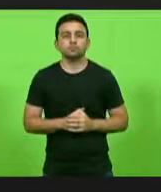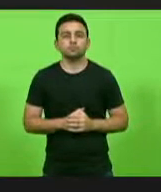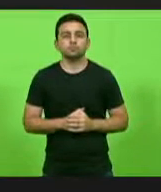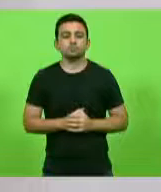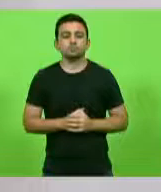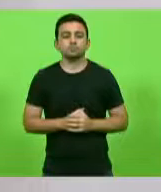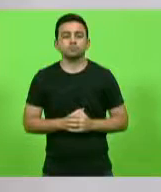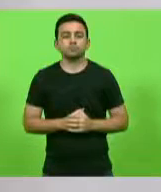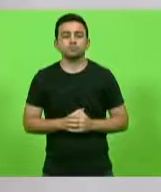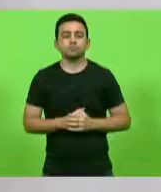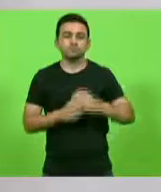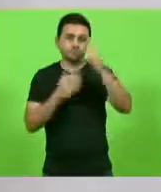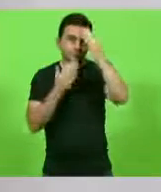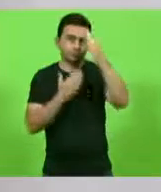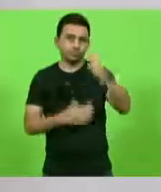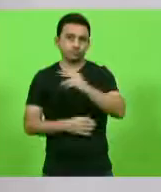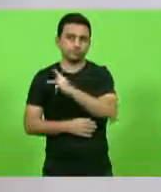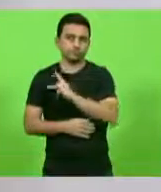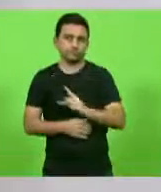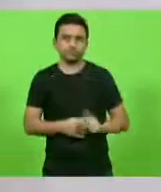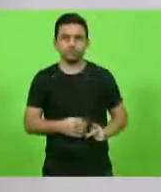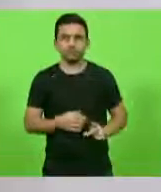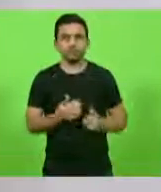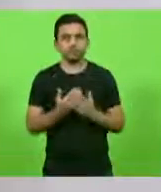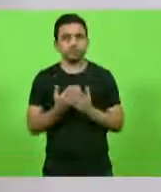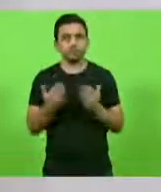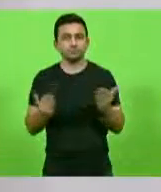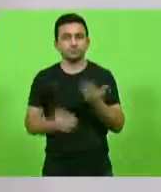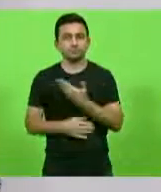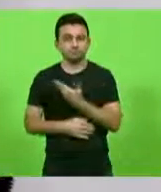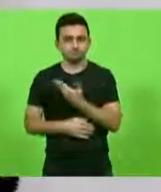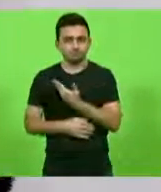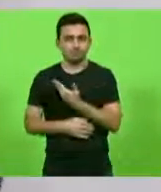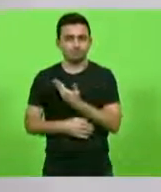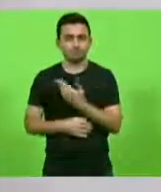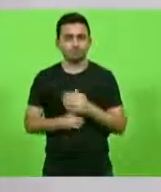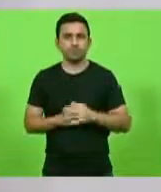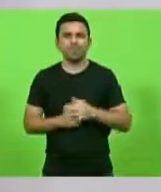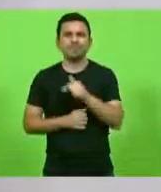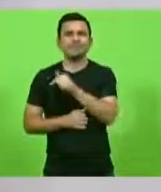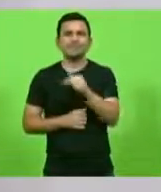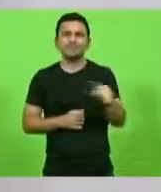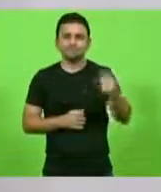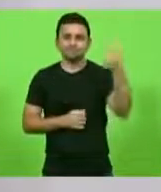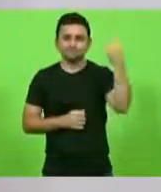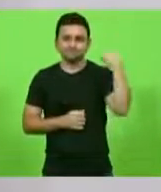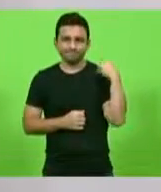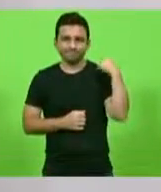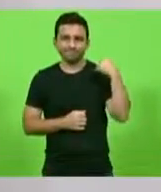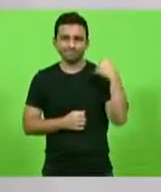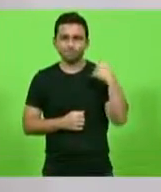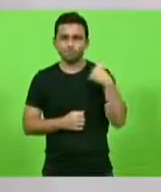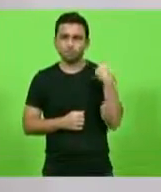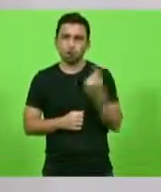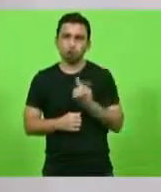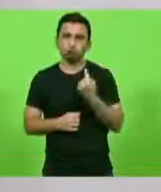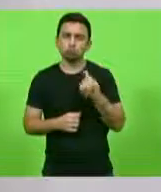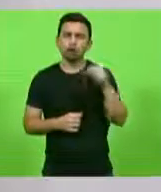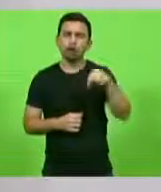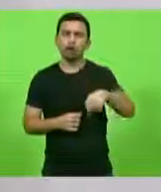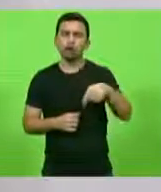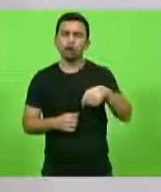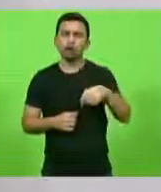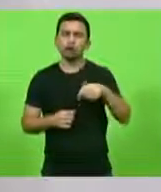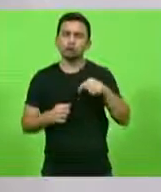Obrigado, presidente, caros colegas. Semana passada, nós sentamos aqui e, por algum motivo, nós